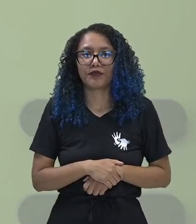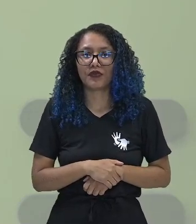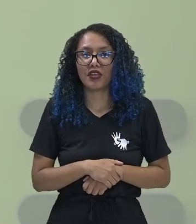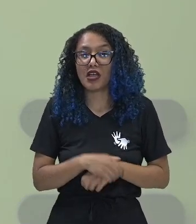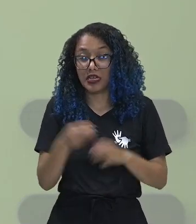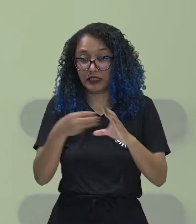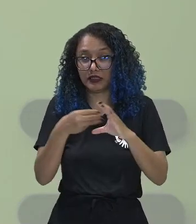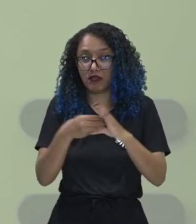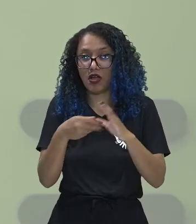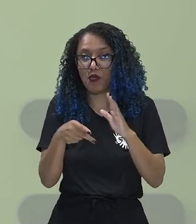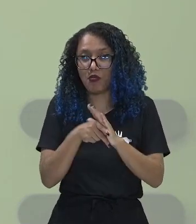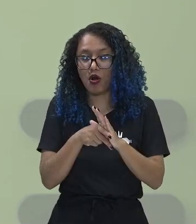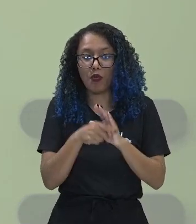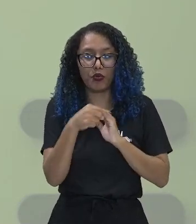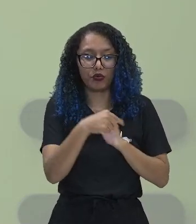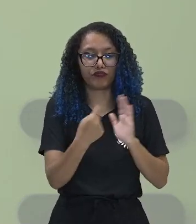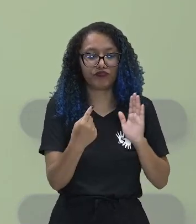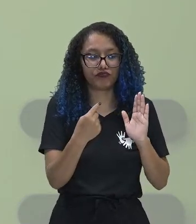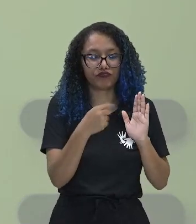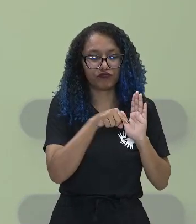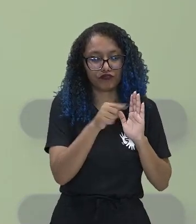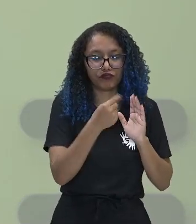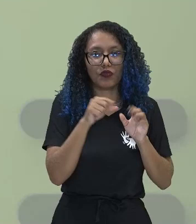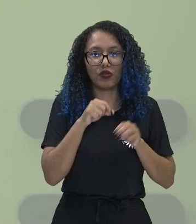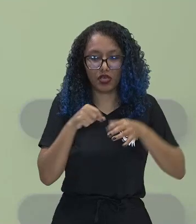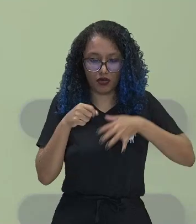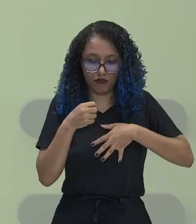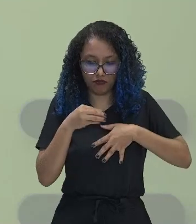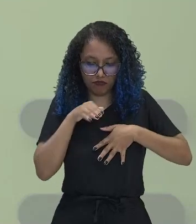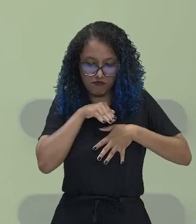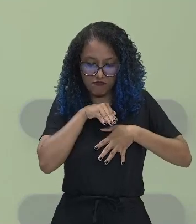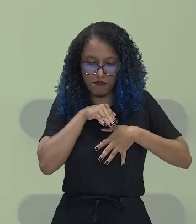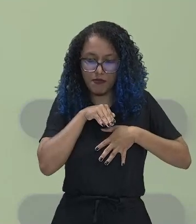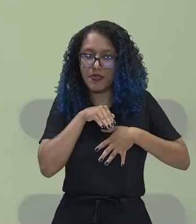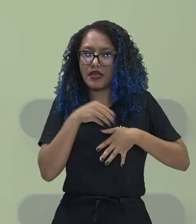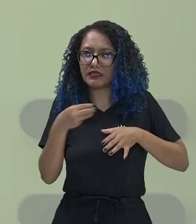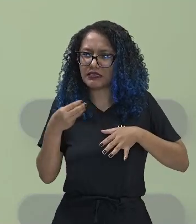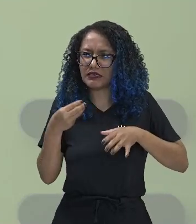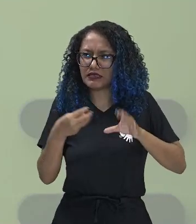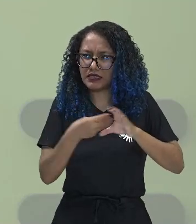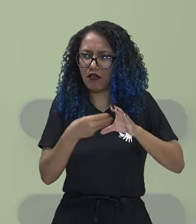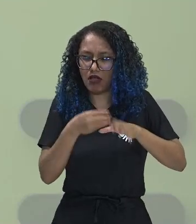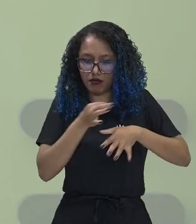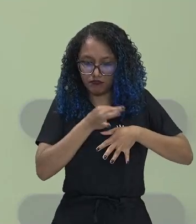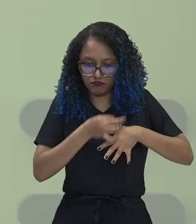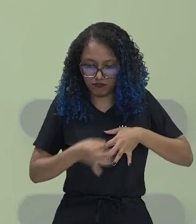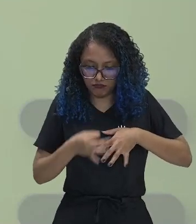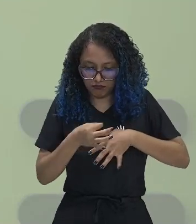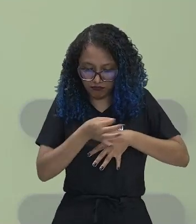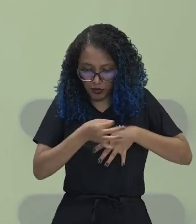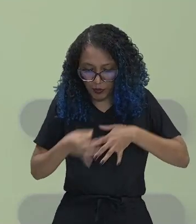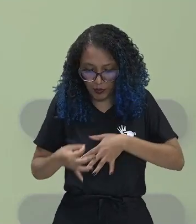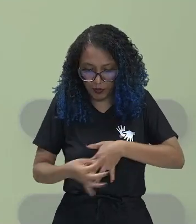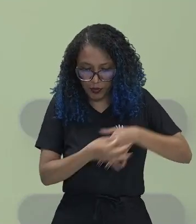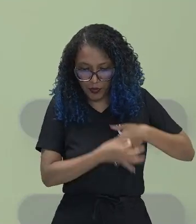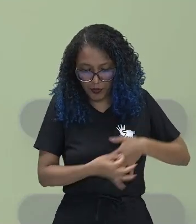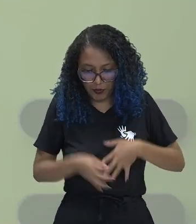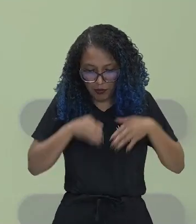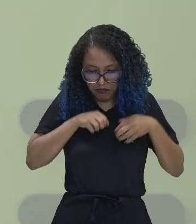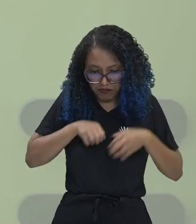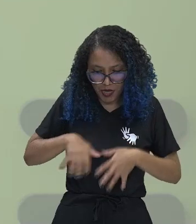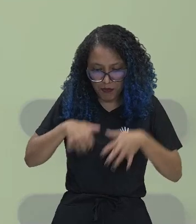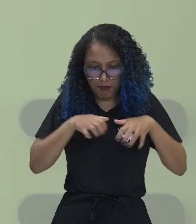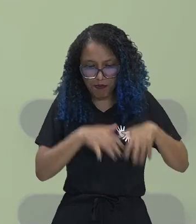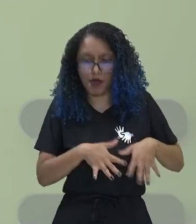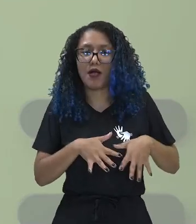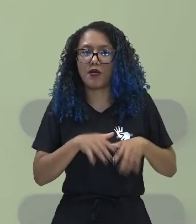do sistema imunológico para locais onde são necessárias essas células que elas vão atuar como mecanismo de defesa.